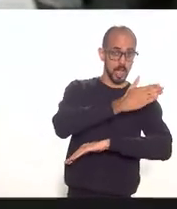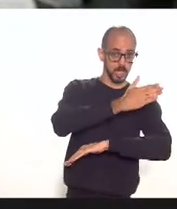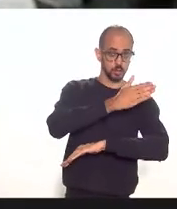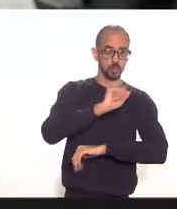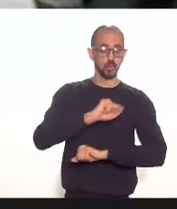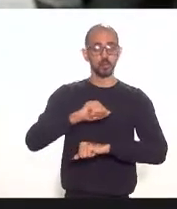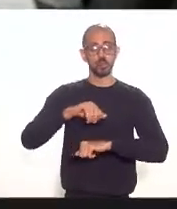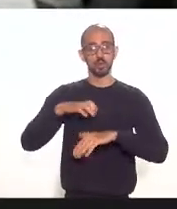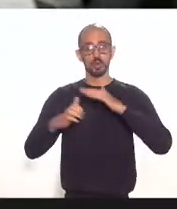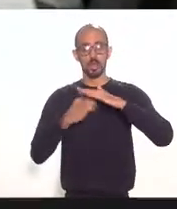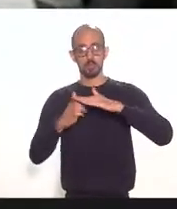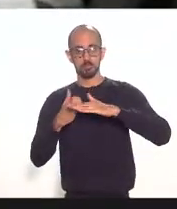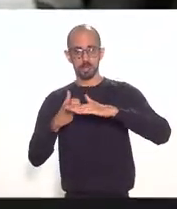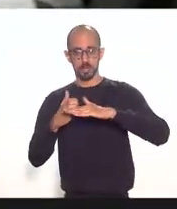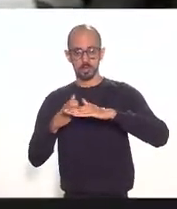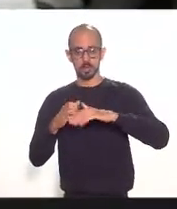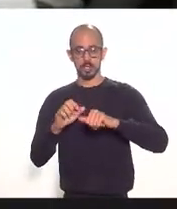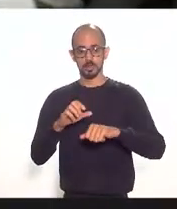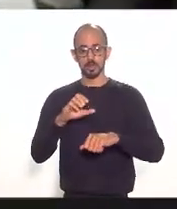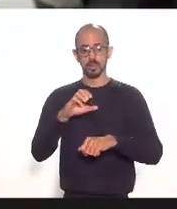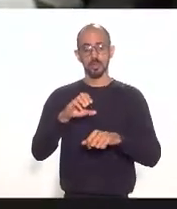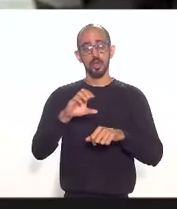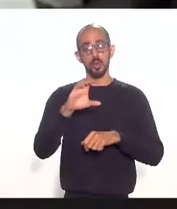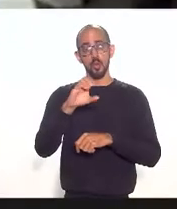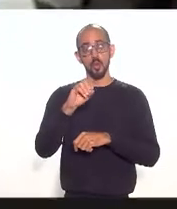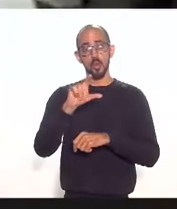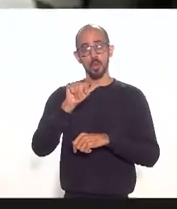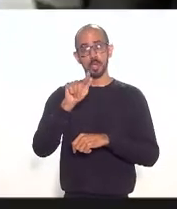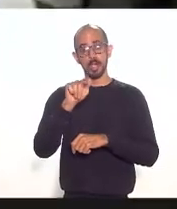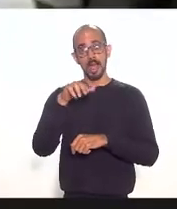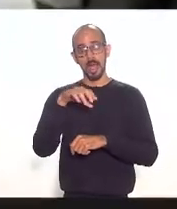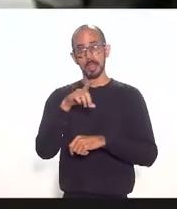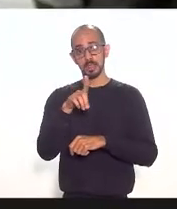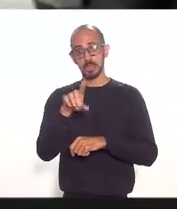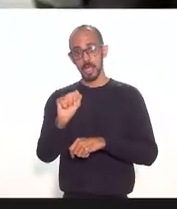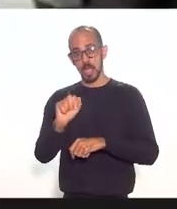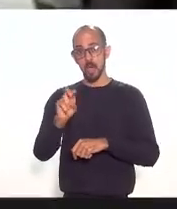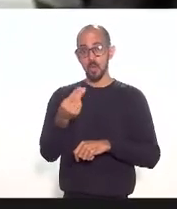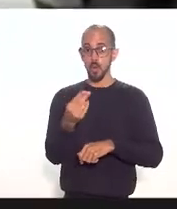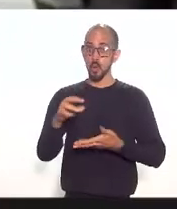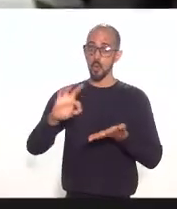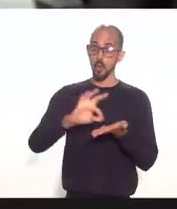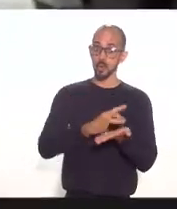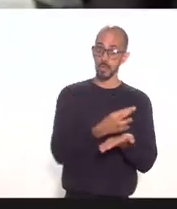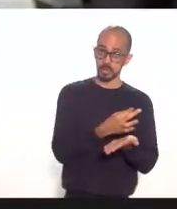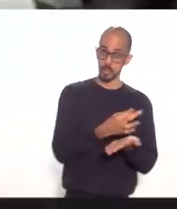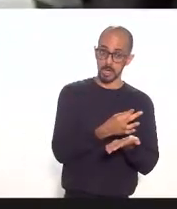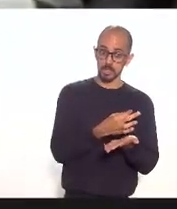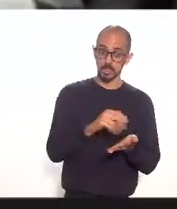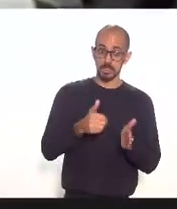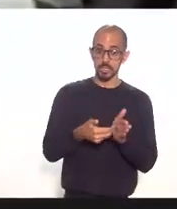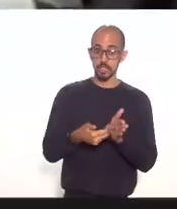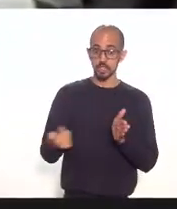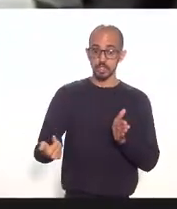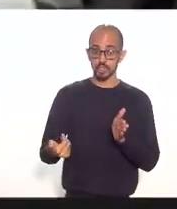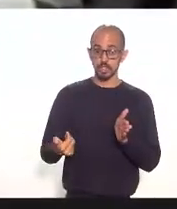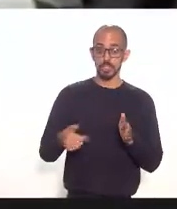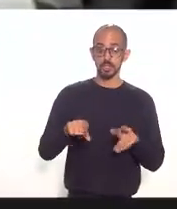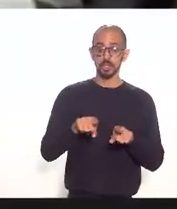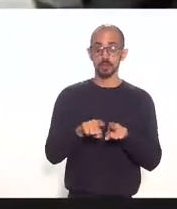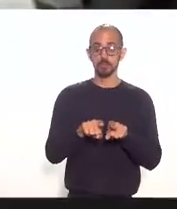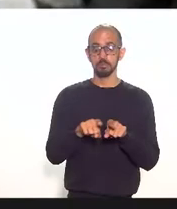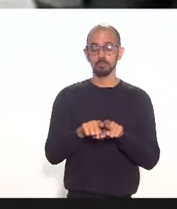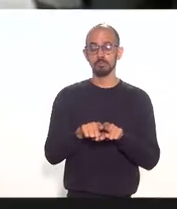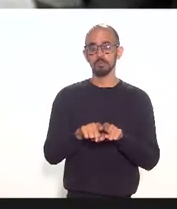companhia aérea como uma coligada ou uma empresa aérea contratada e exclui o cold share era importante também incluir